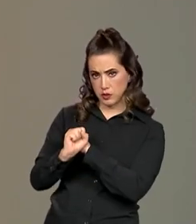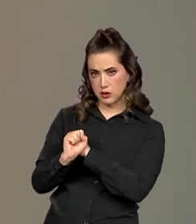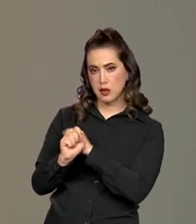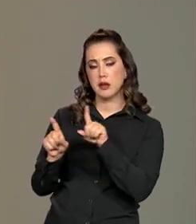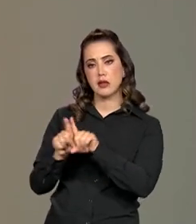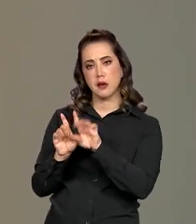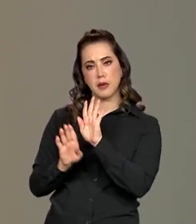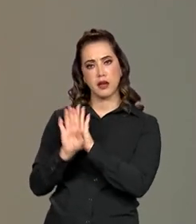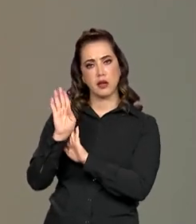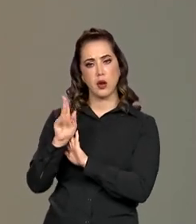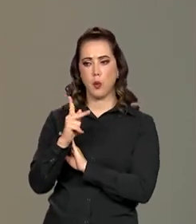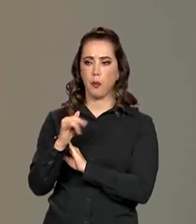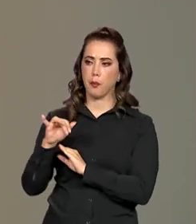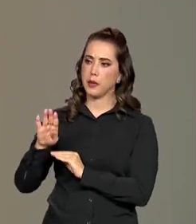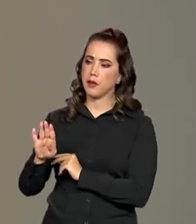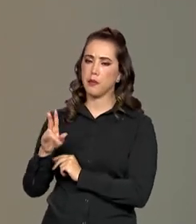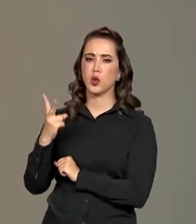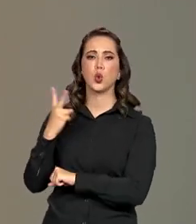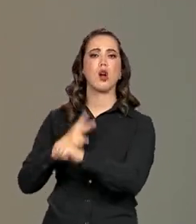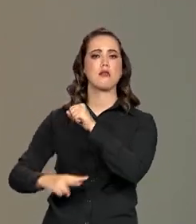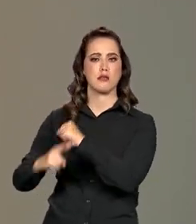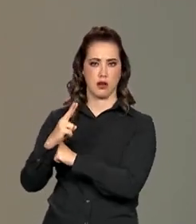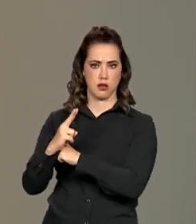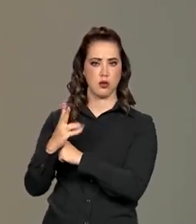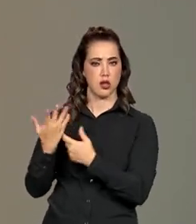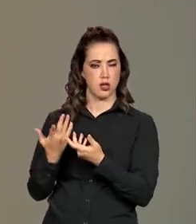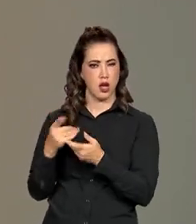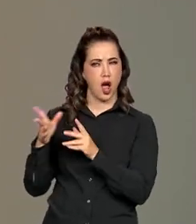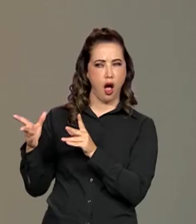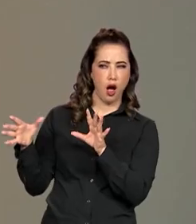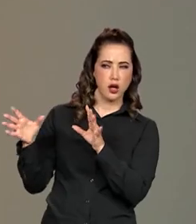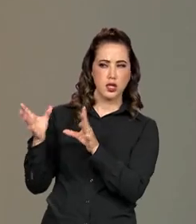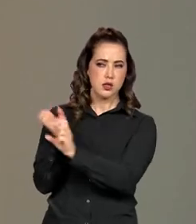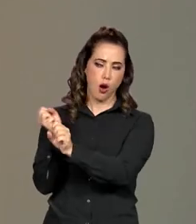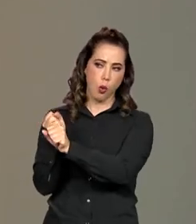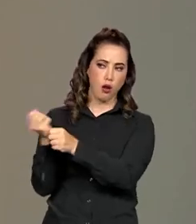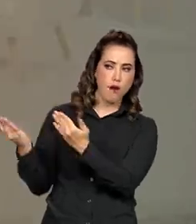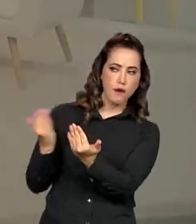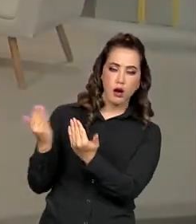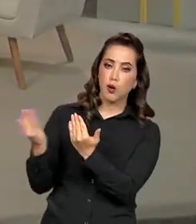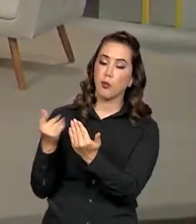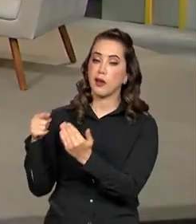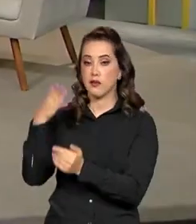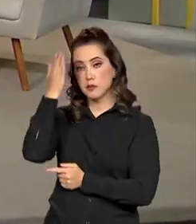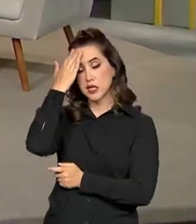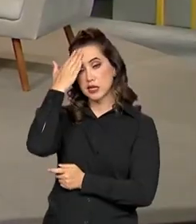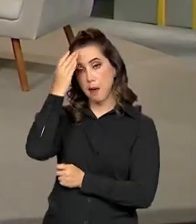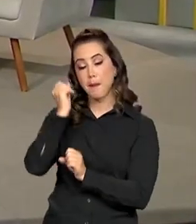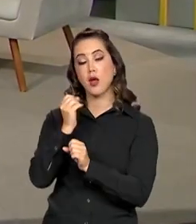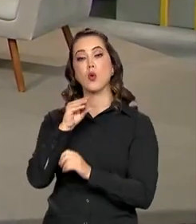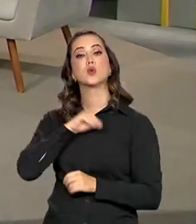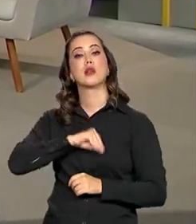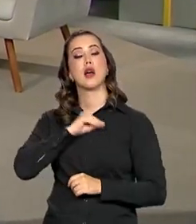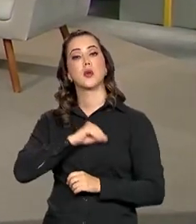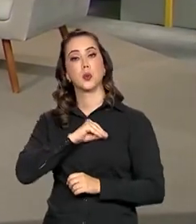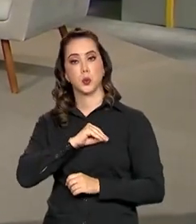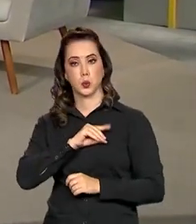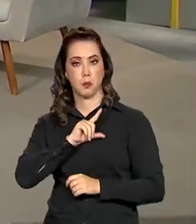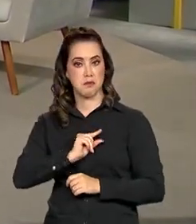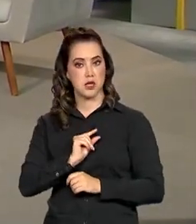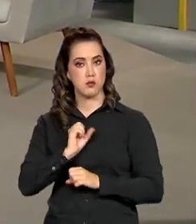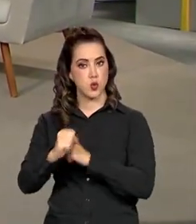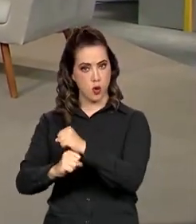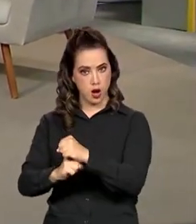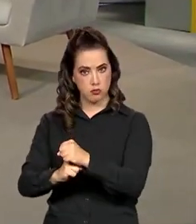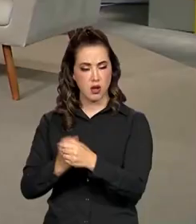de dois anos antes. Essas duas variáveis eram combinadas para se chegar ao valor do ano seguinte. Vai continuar